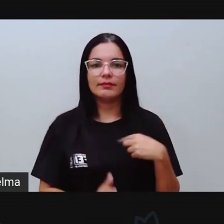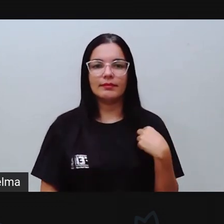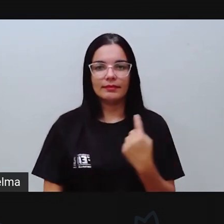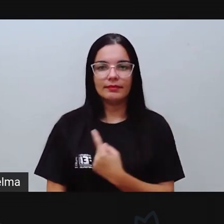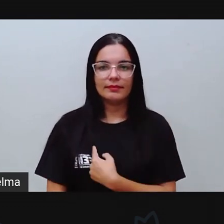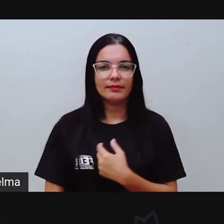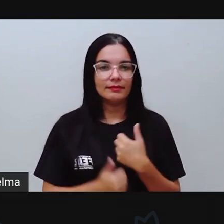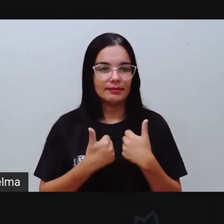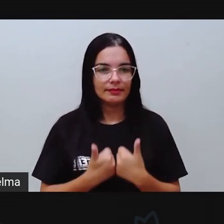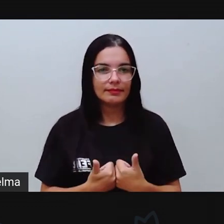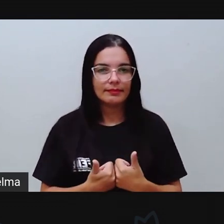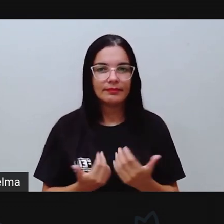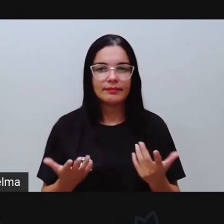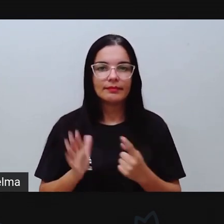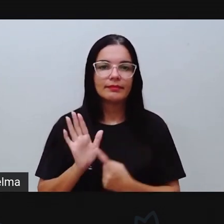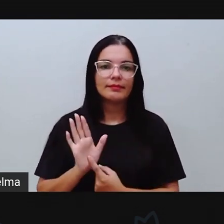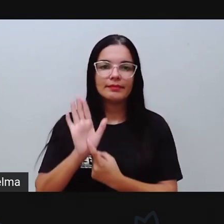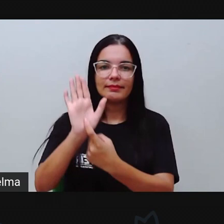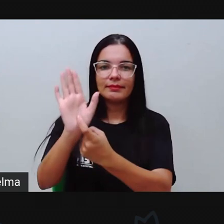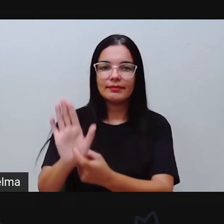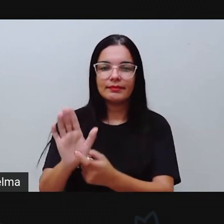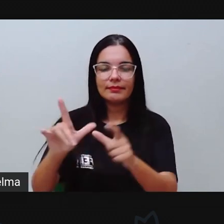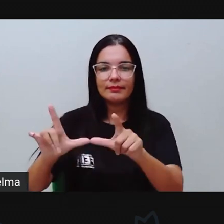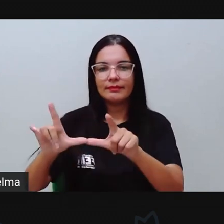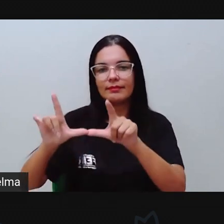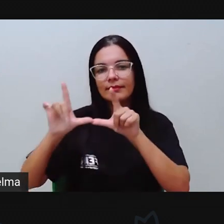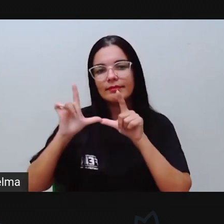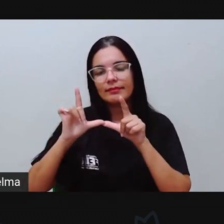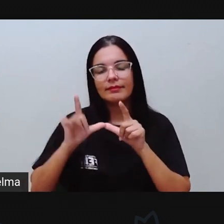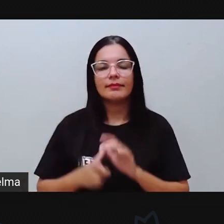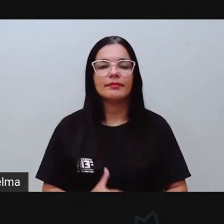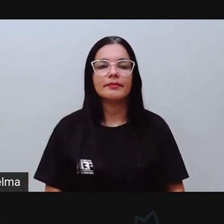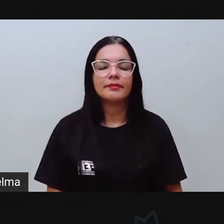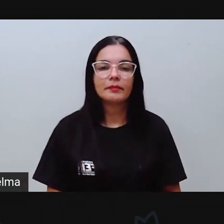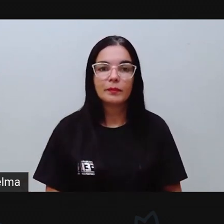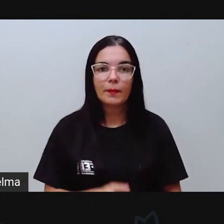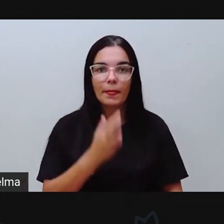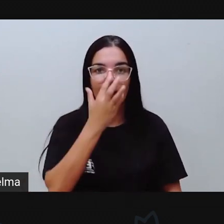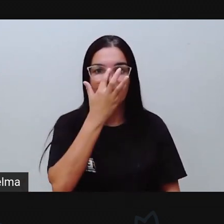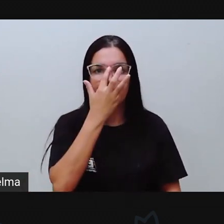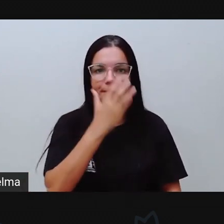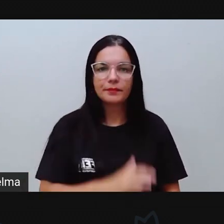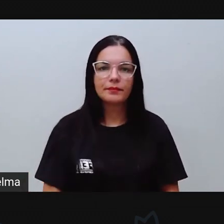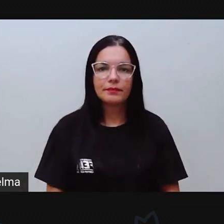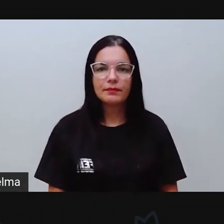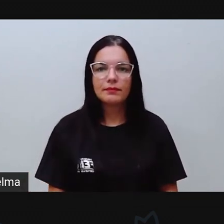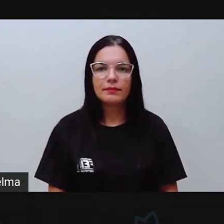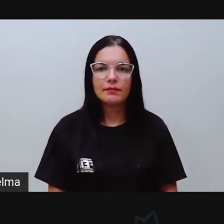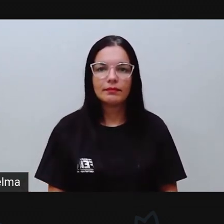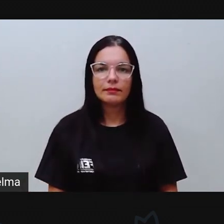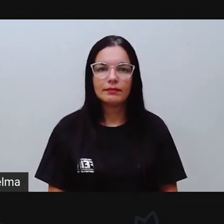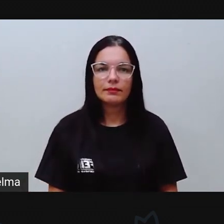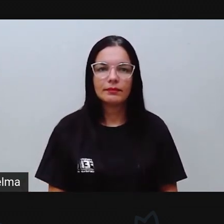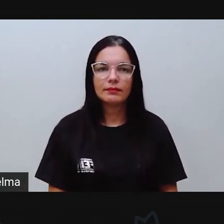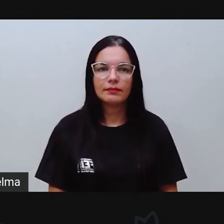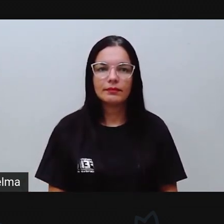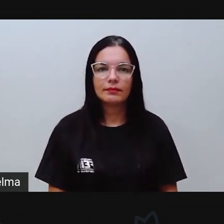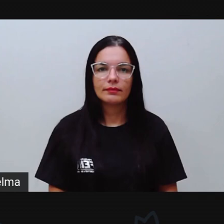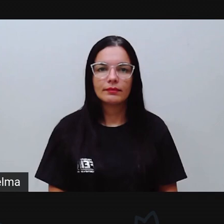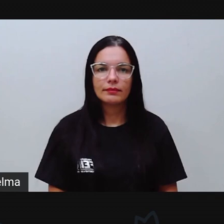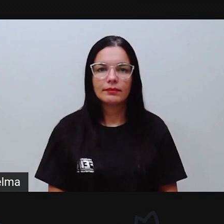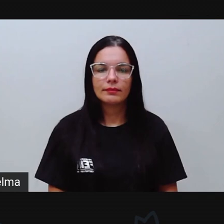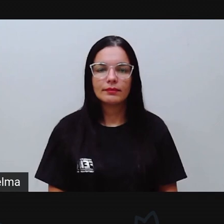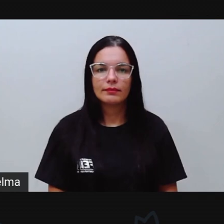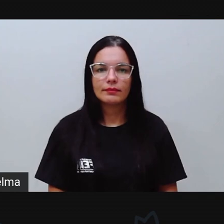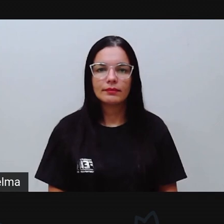com os slides, né, para que a gente possa aprofundar aí sobre